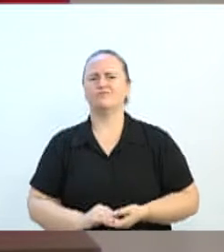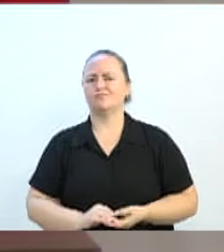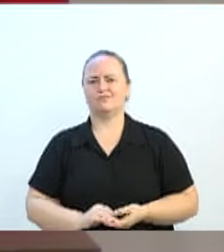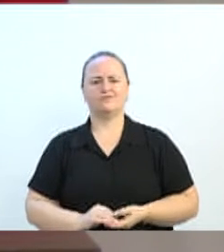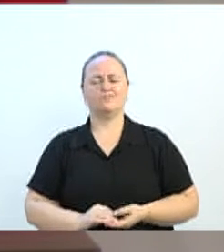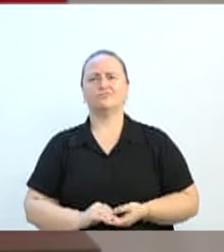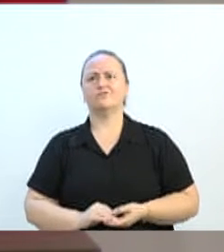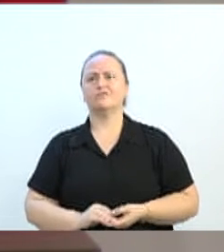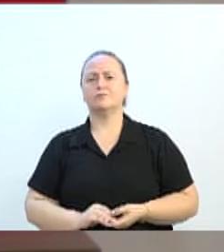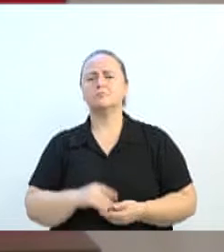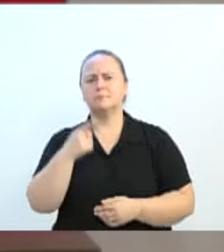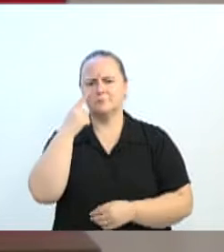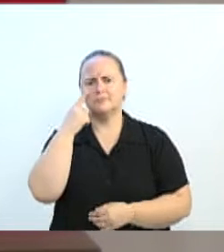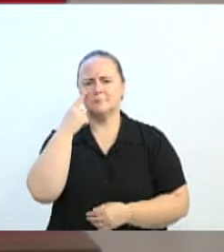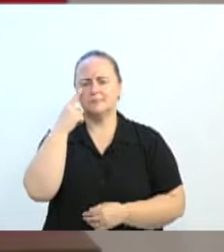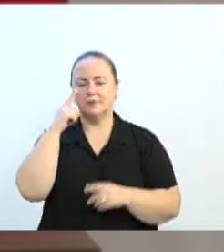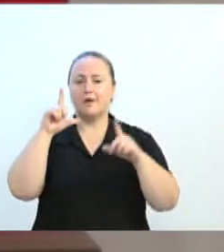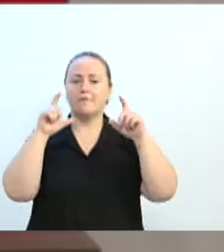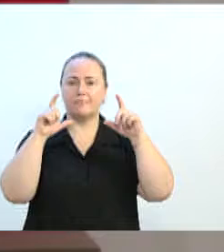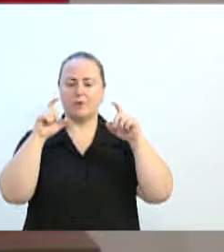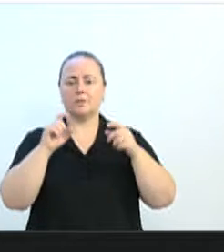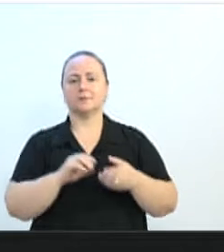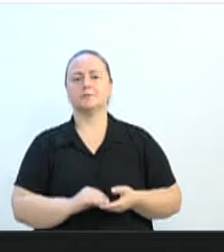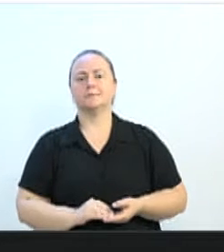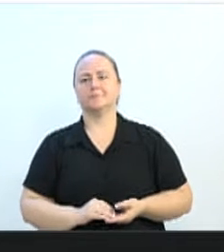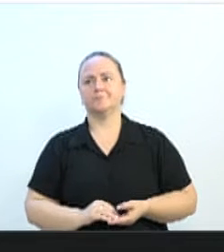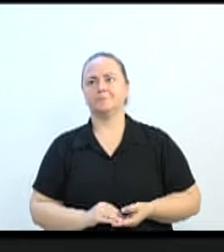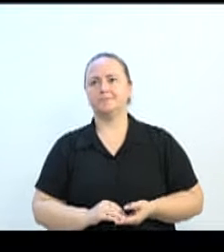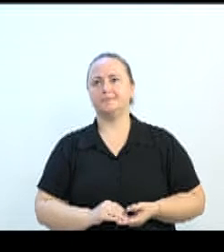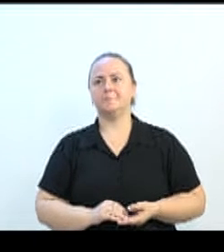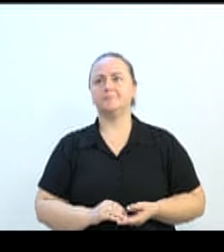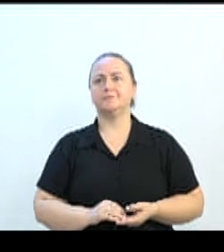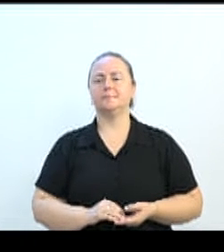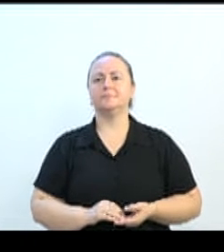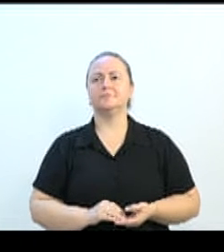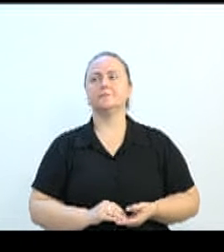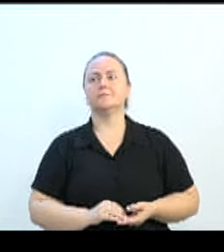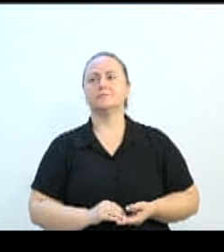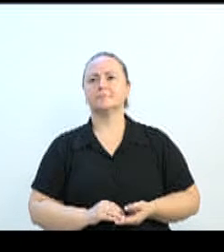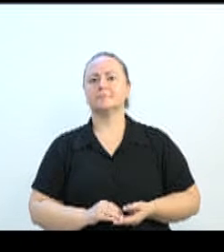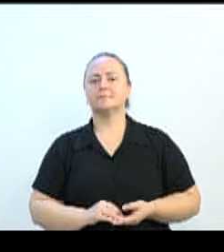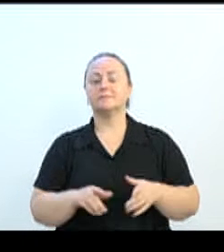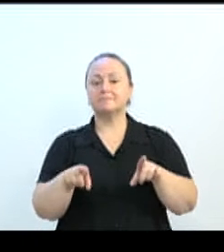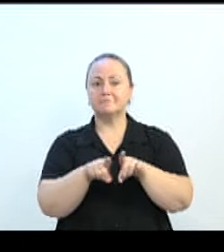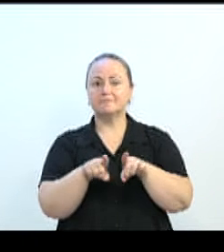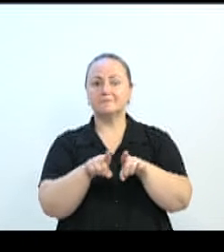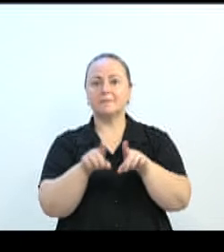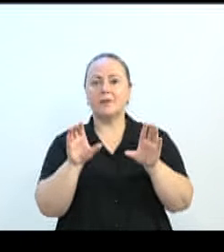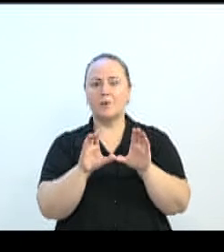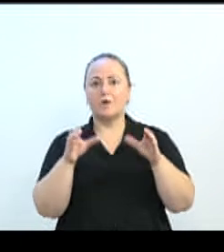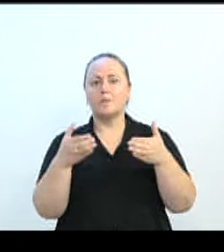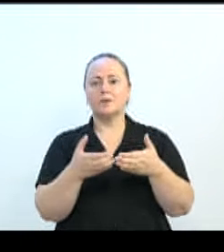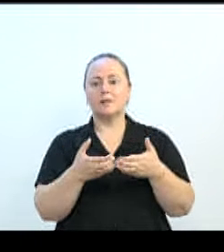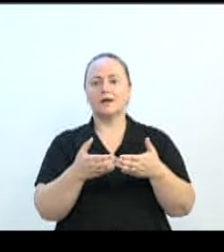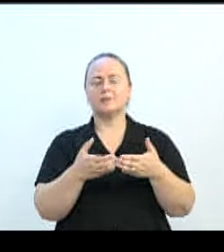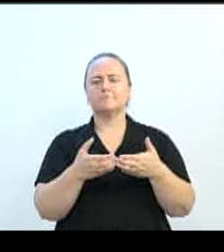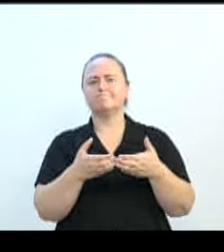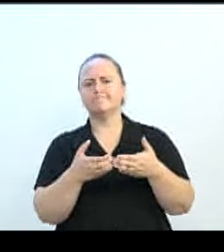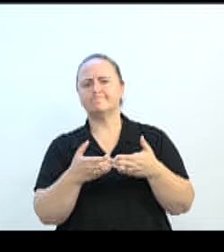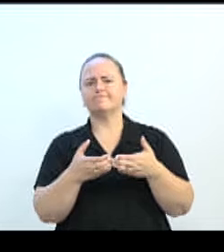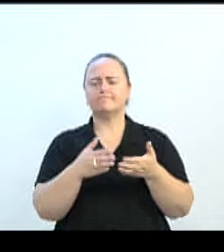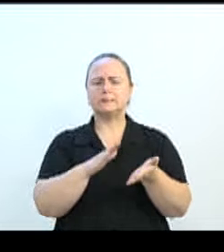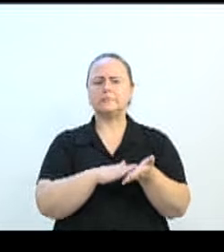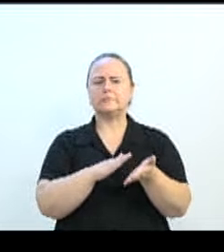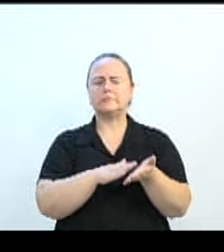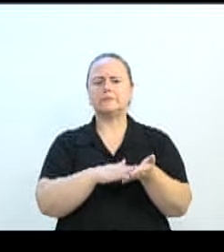Tem foto aí, Nery? Então, é com você, Nery. E a comunidade vinha me cobrando há muito tempo esse trabalho, e